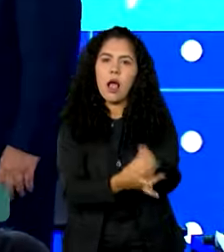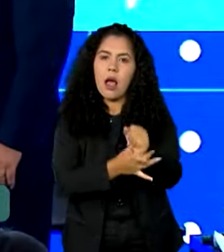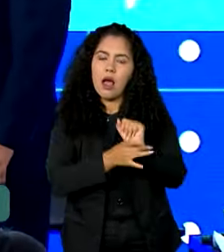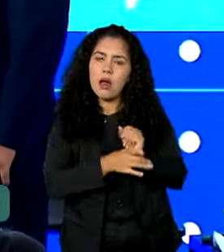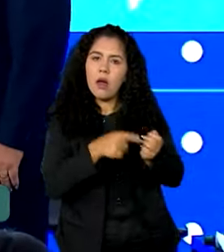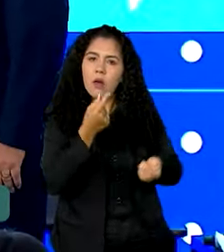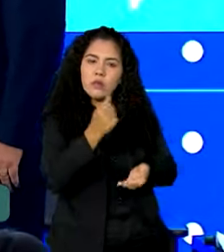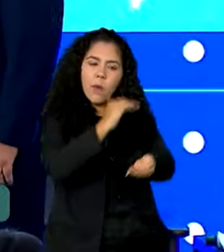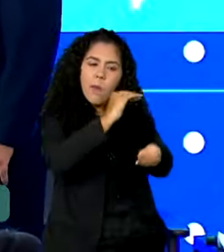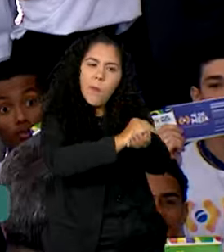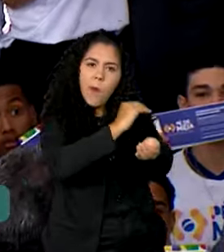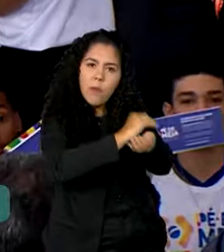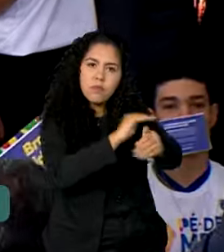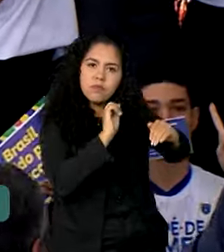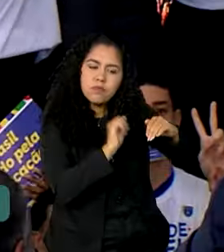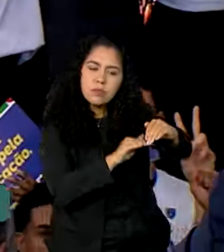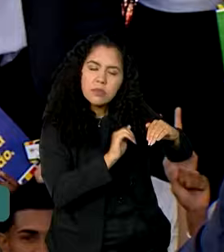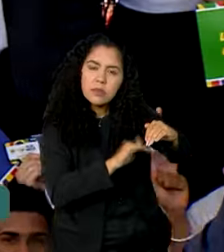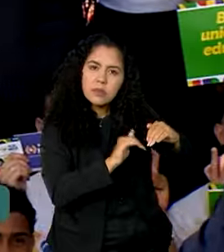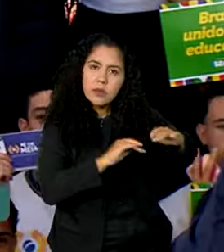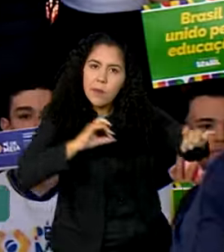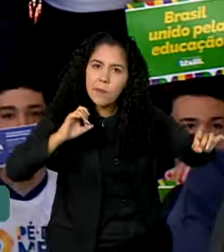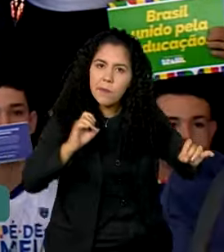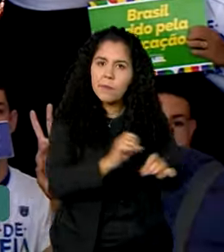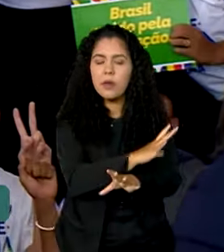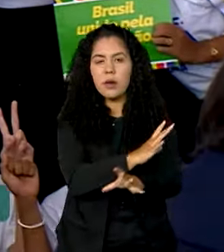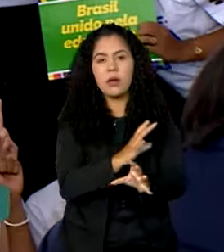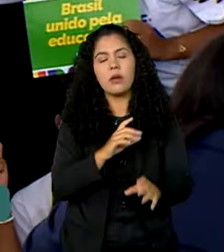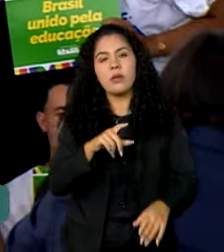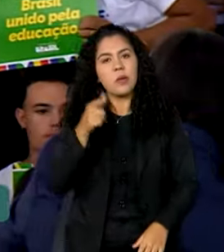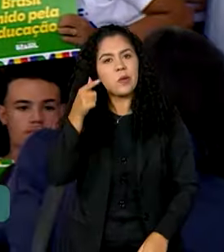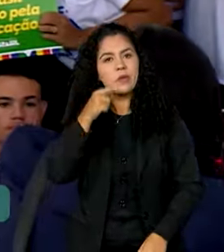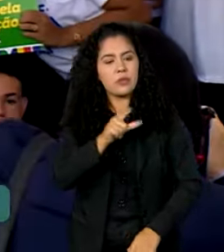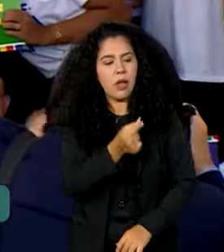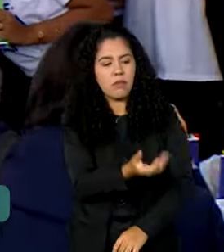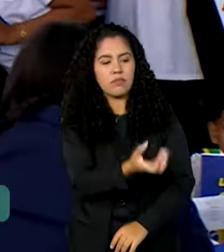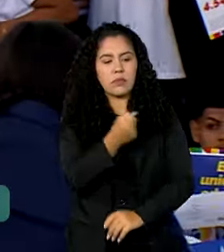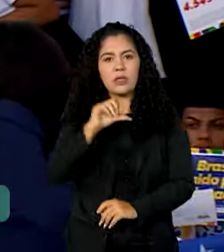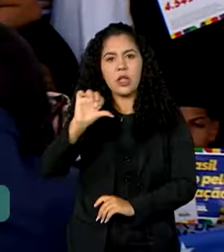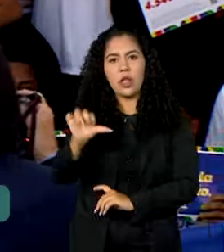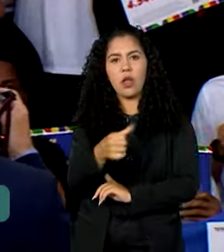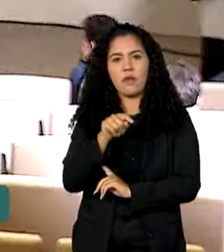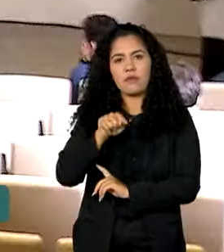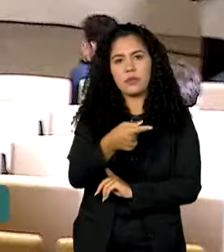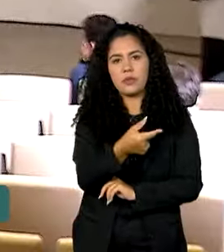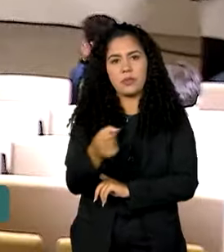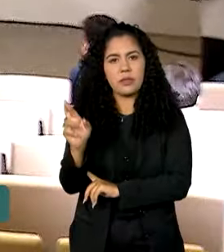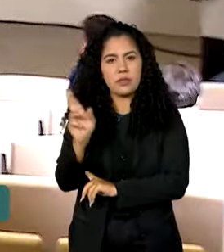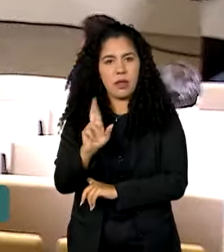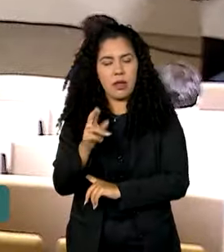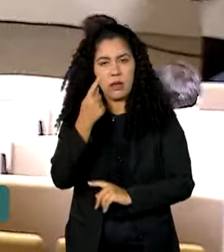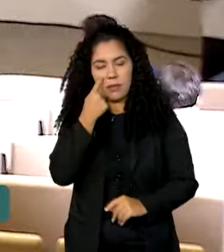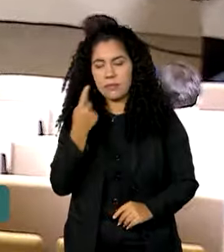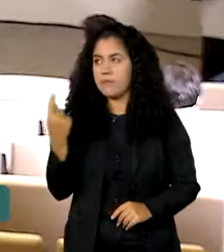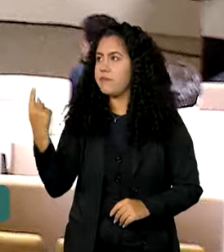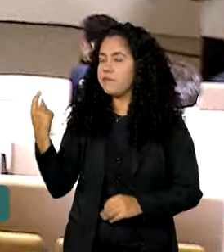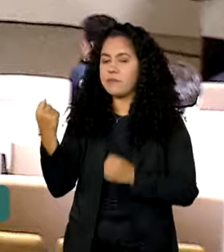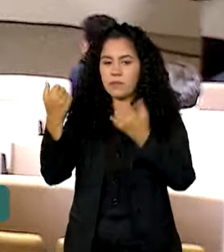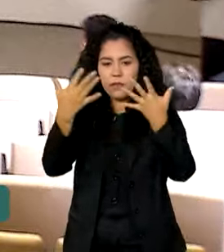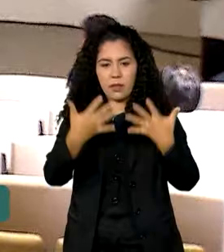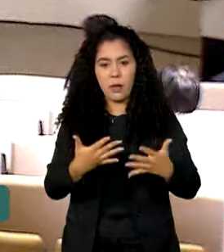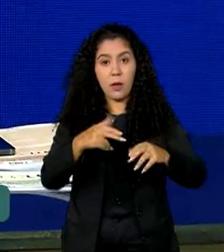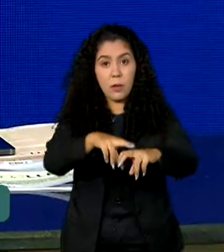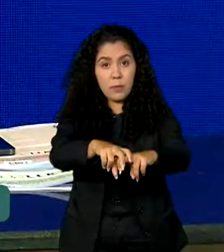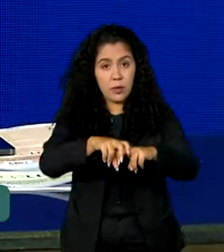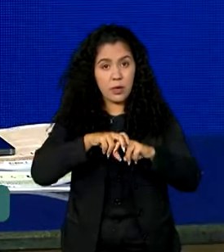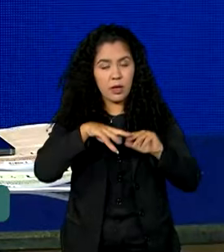da última etapa de ensino de até R$ 9.200. Pelo impacto do programa Pé de